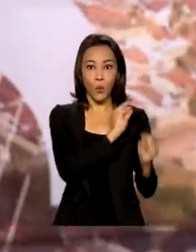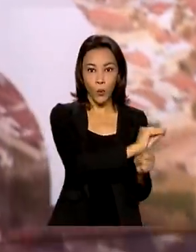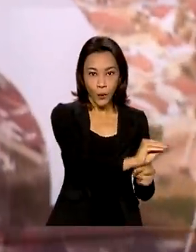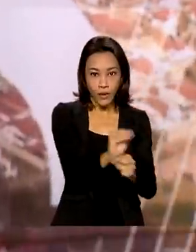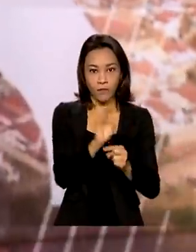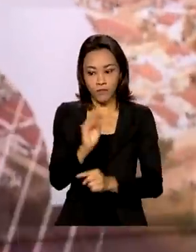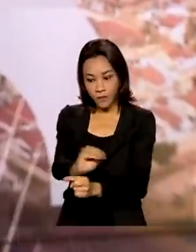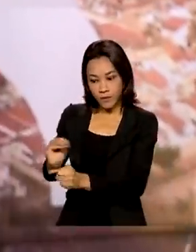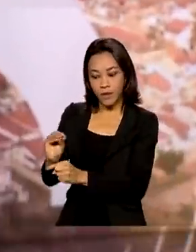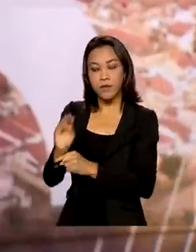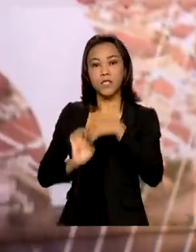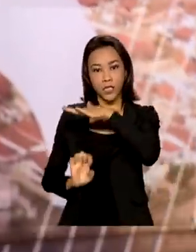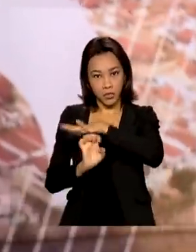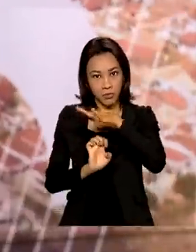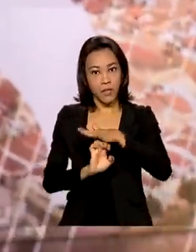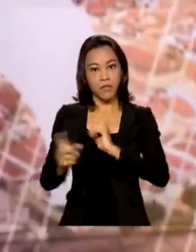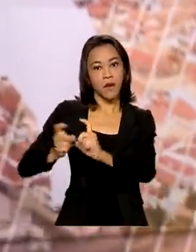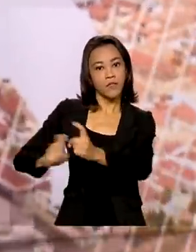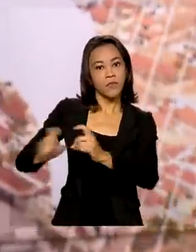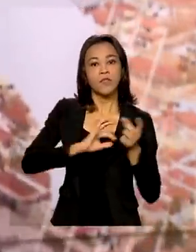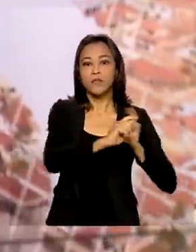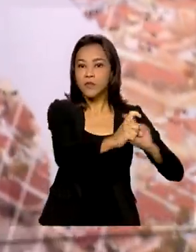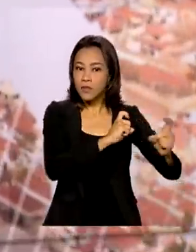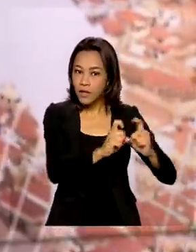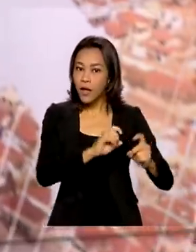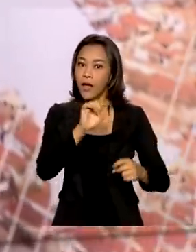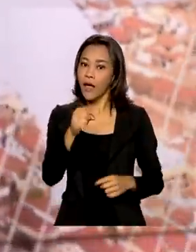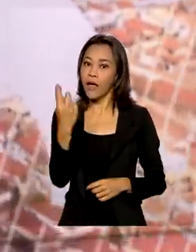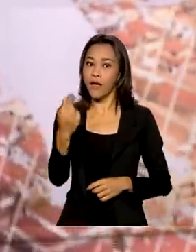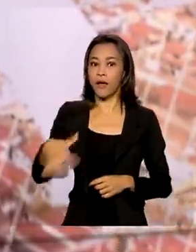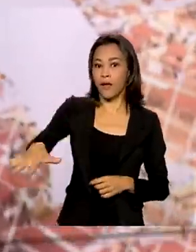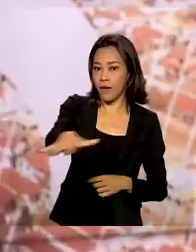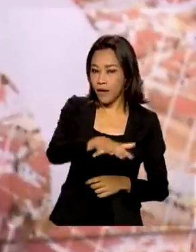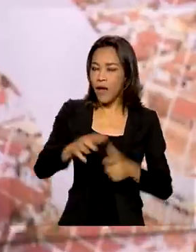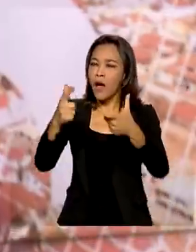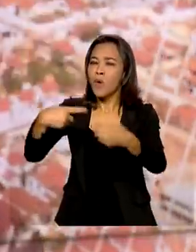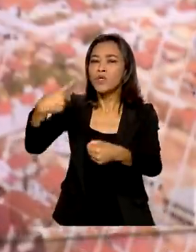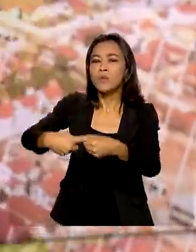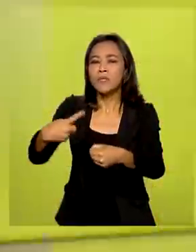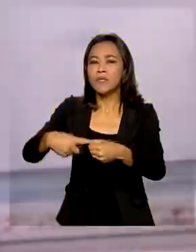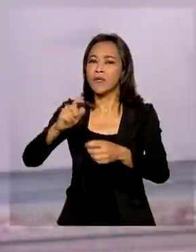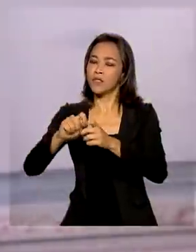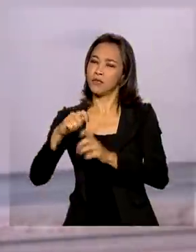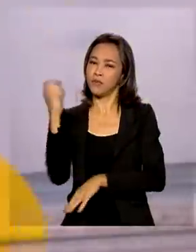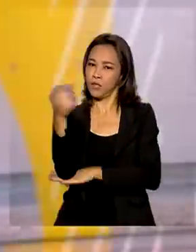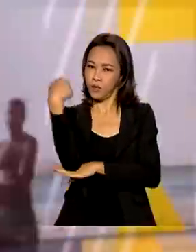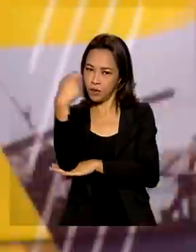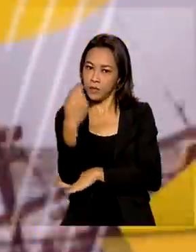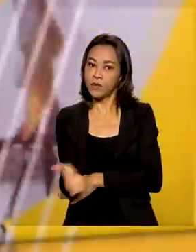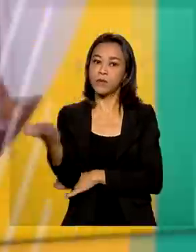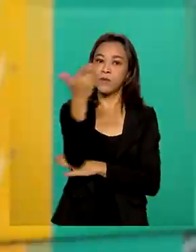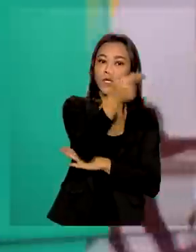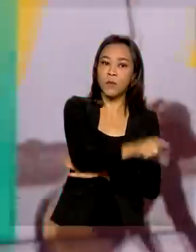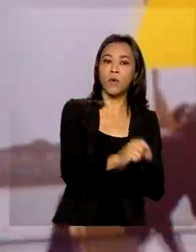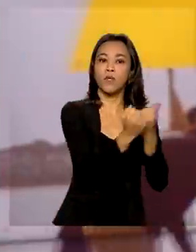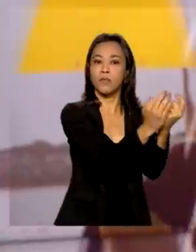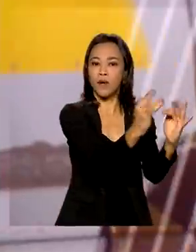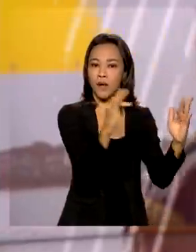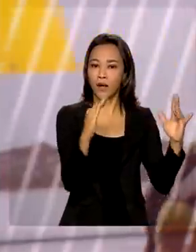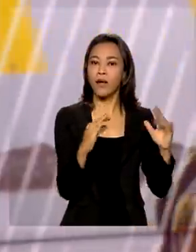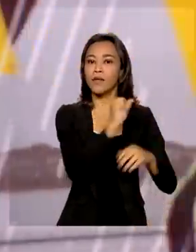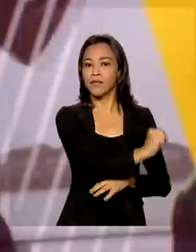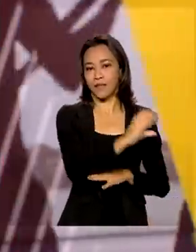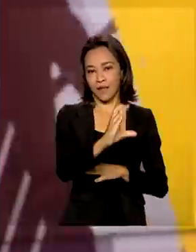privada na conservação e manutenção. São o Aparados da Serra, no Rio Grande do Sul, e o Serra Geral, em Santa Catarina.